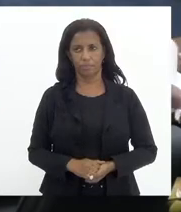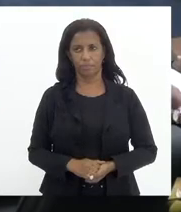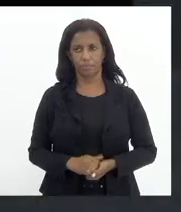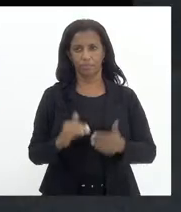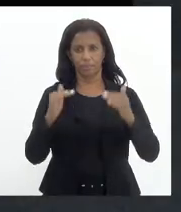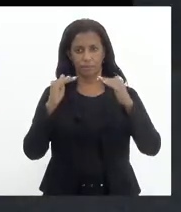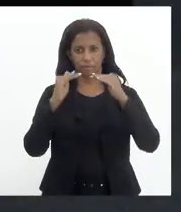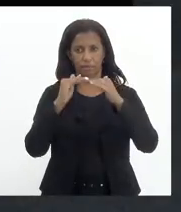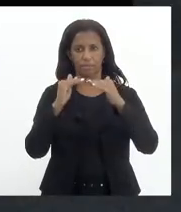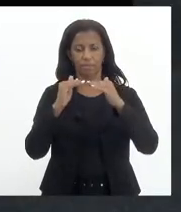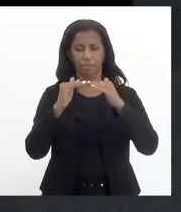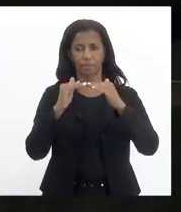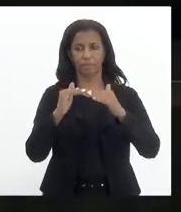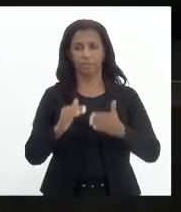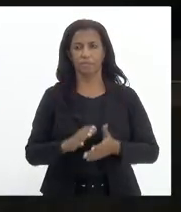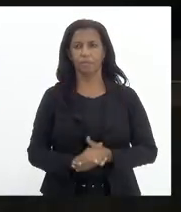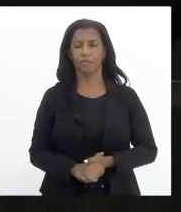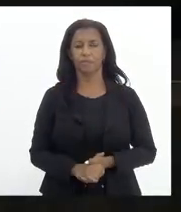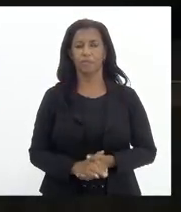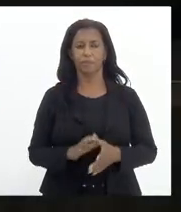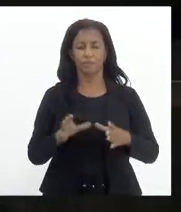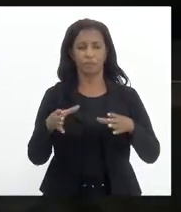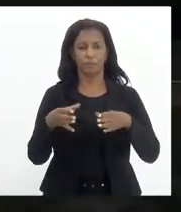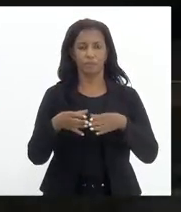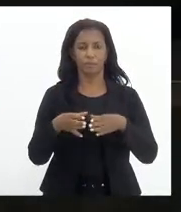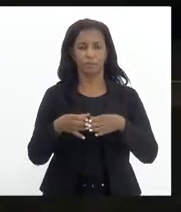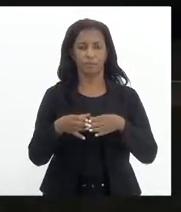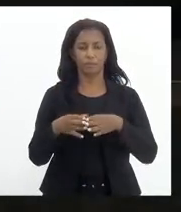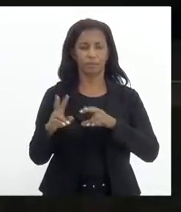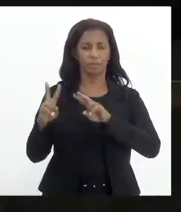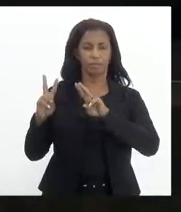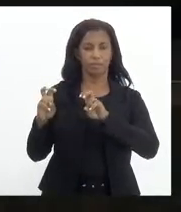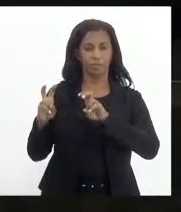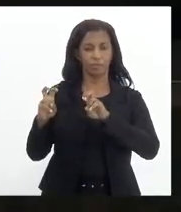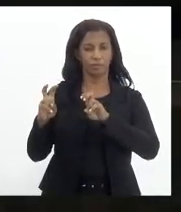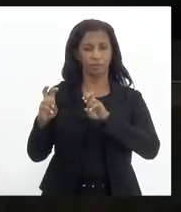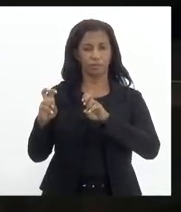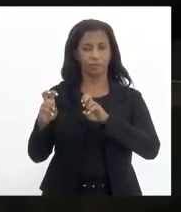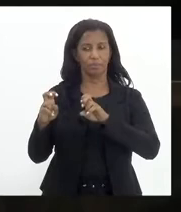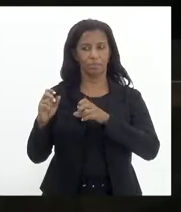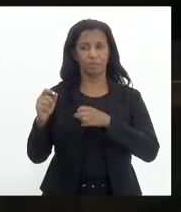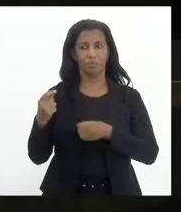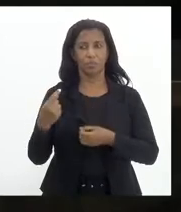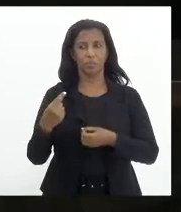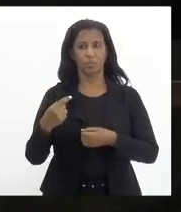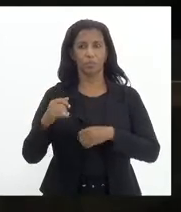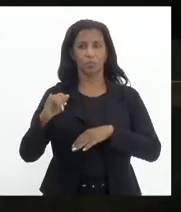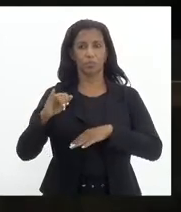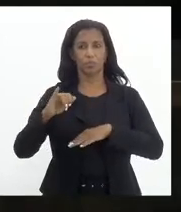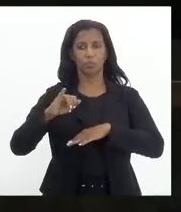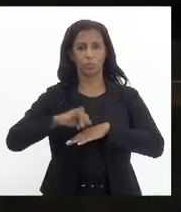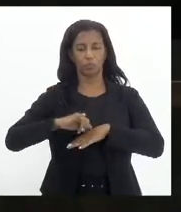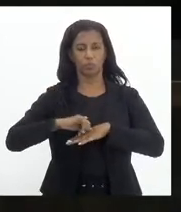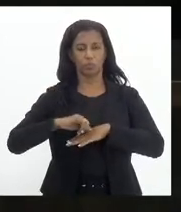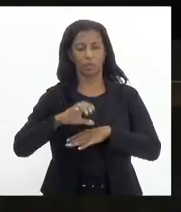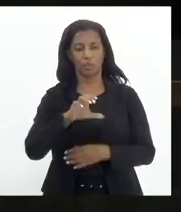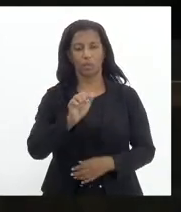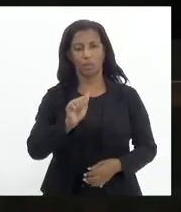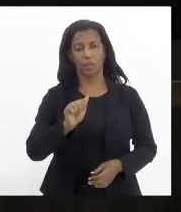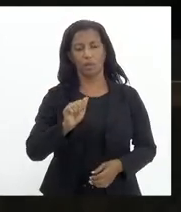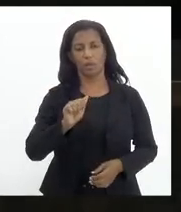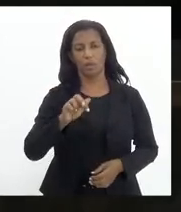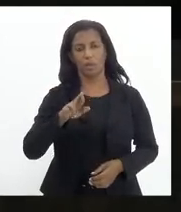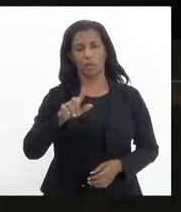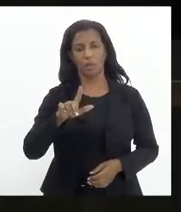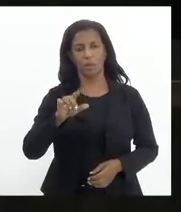Favorável, presidente. Pela comissão de assuntos municipais e desenvolvimento regional, deputado Carlos Macedo. Deputado Carlos